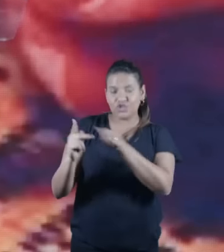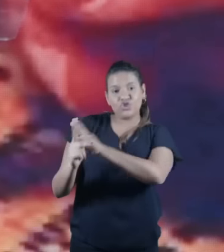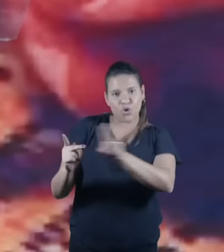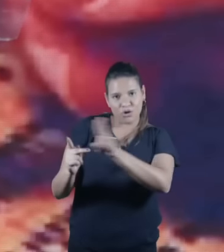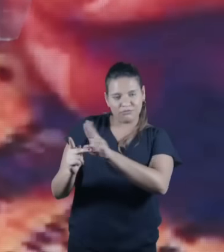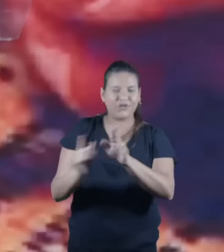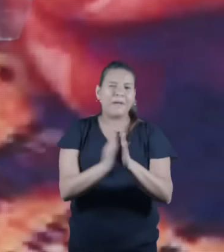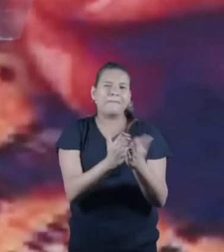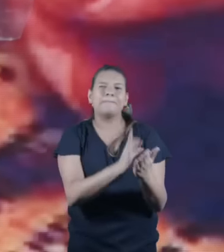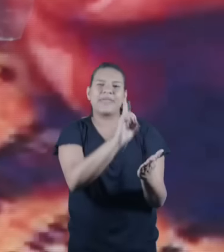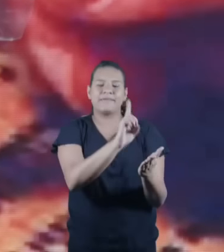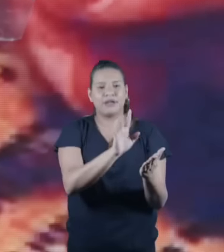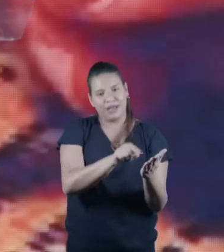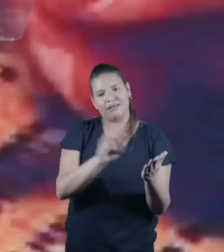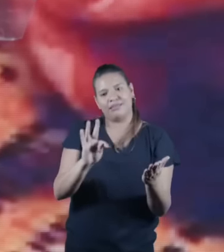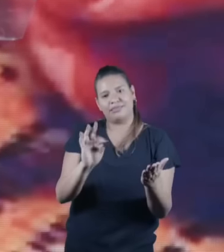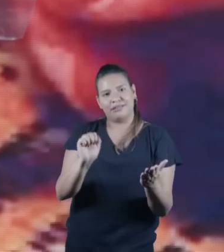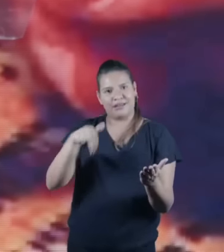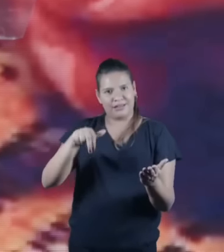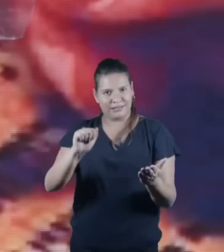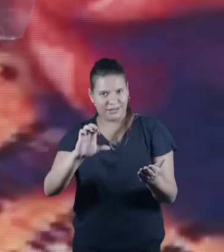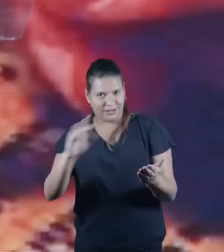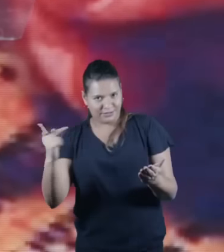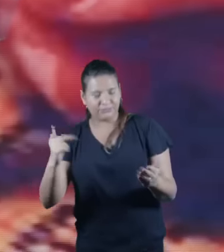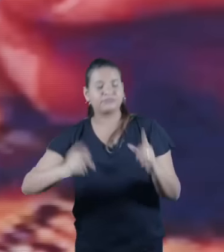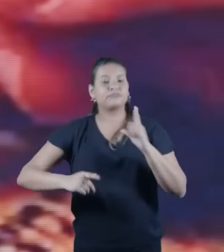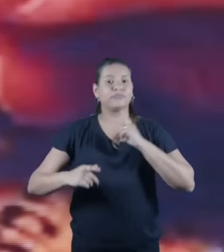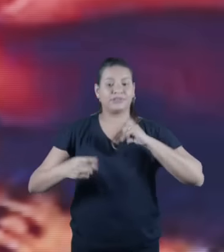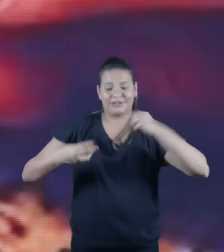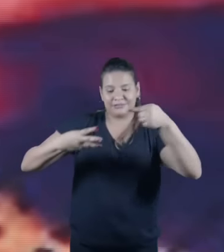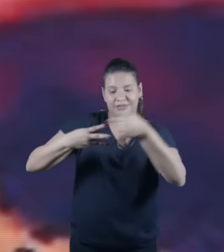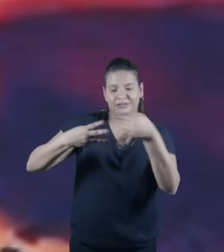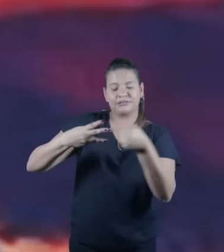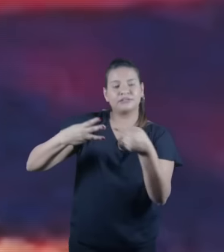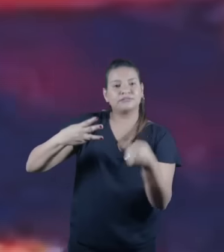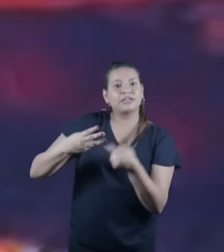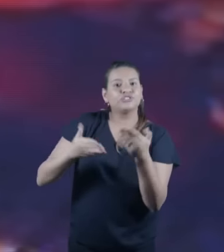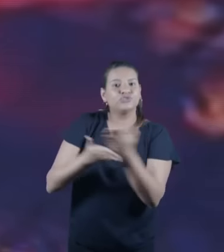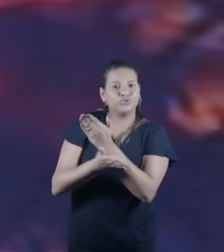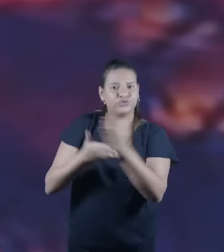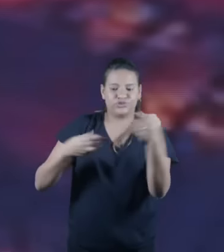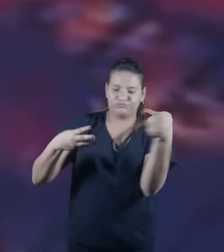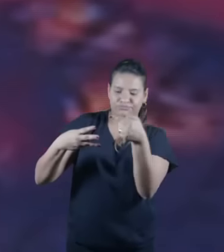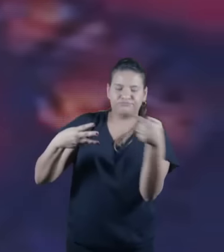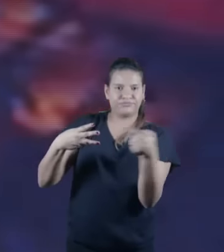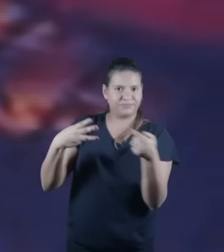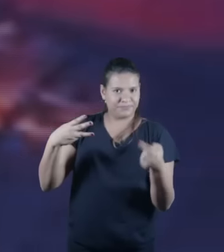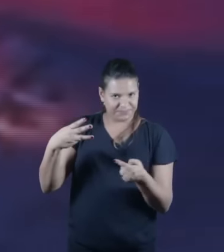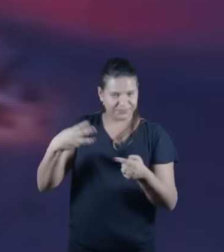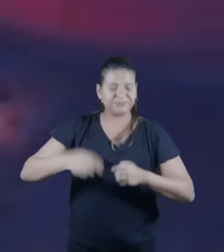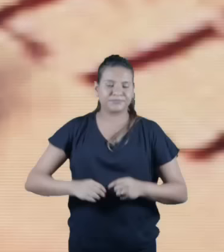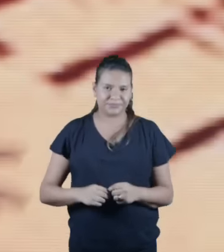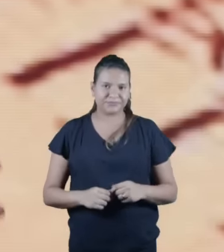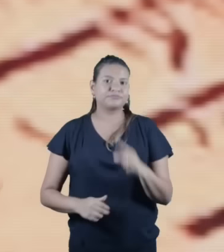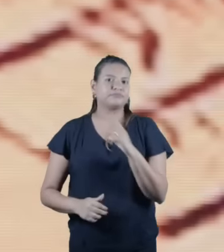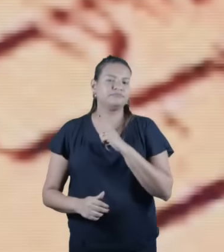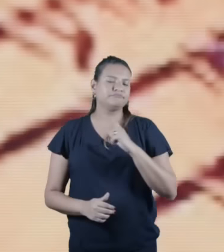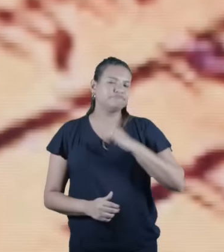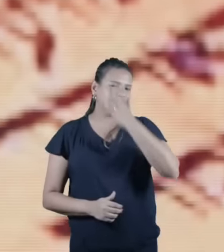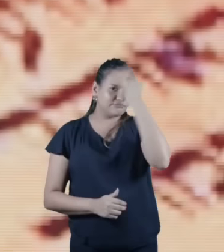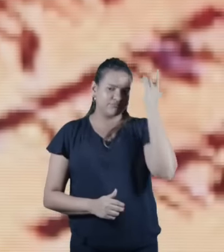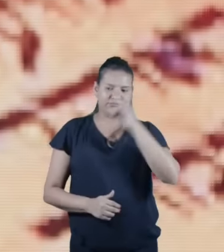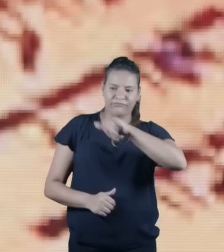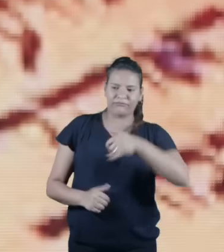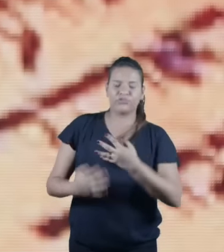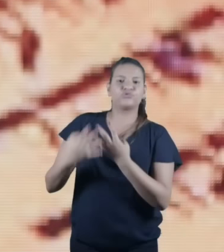Ketuvim, que são as escrituras, e Nevim, que são os profetas. Todo judeu que vivia em Israel há dois mil, dois